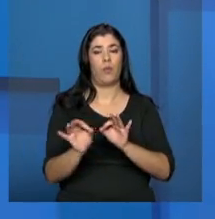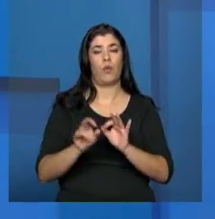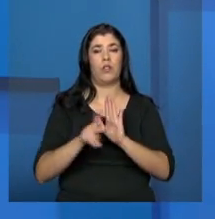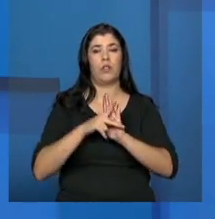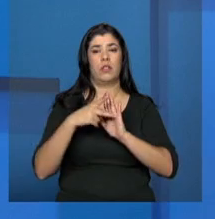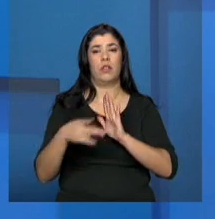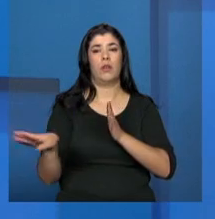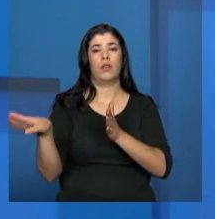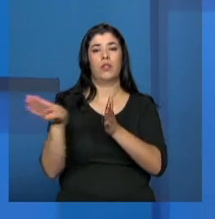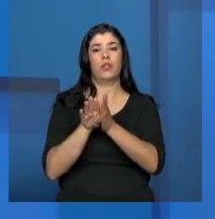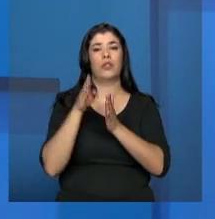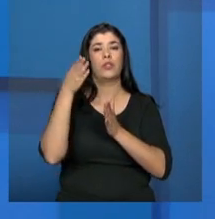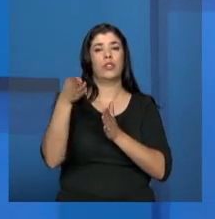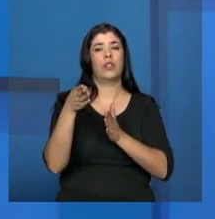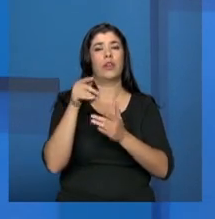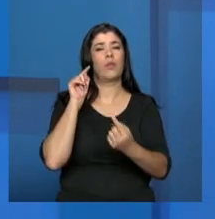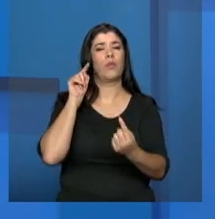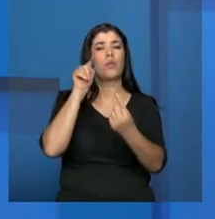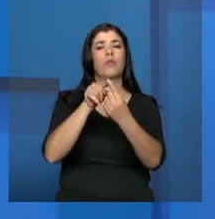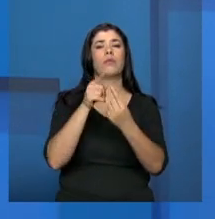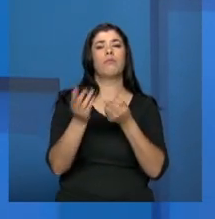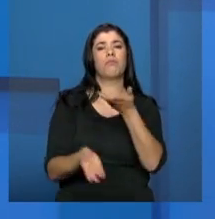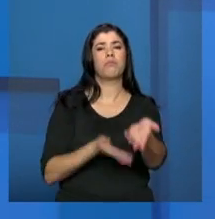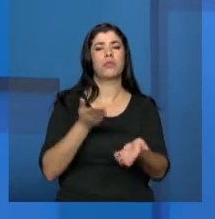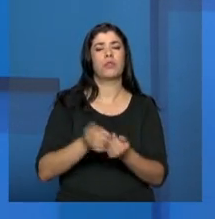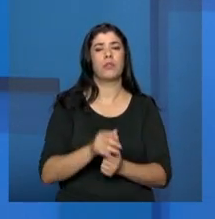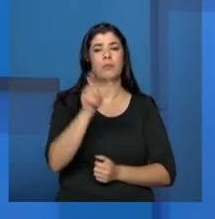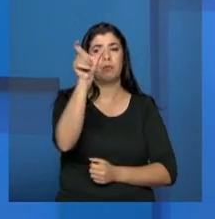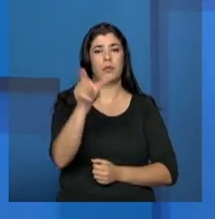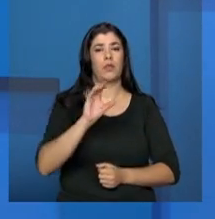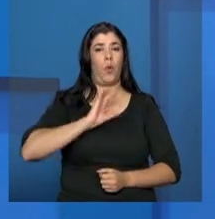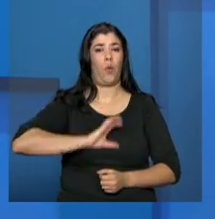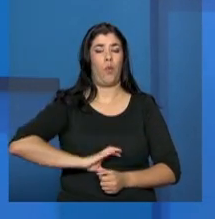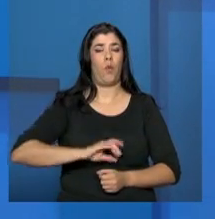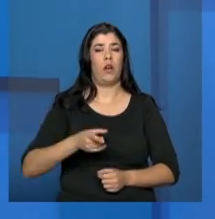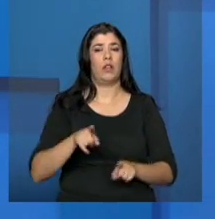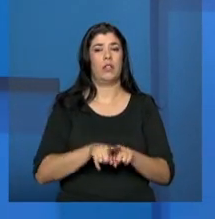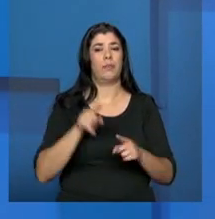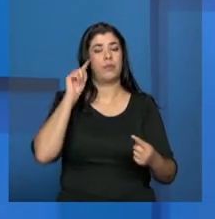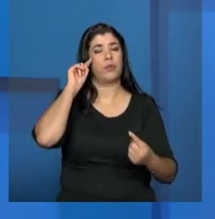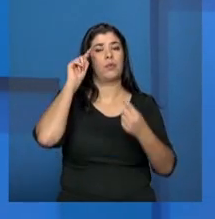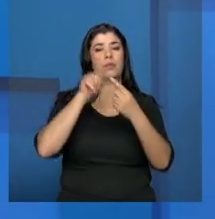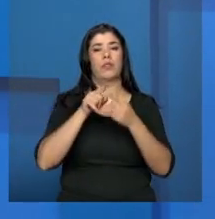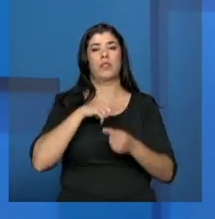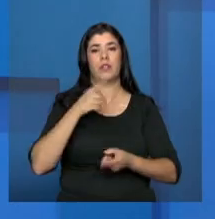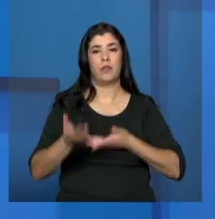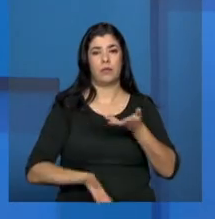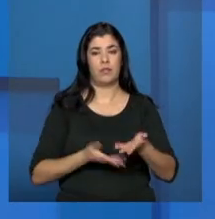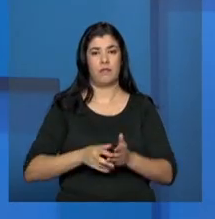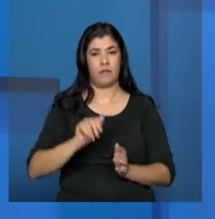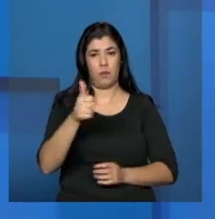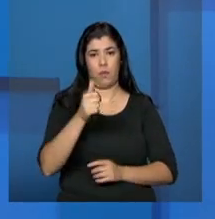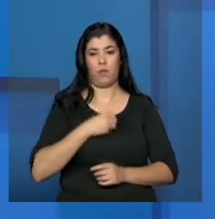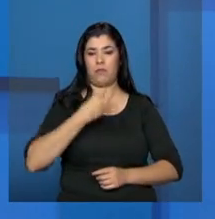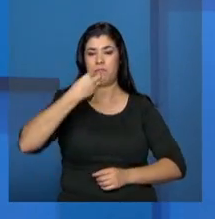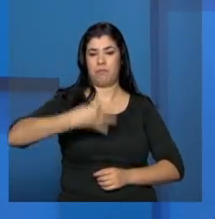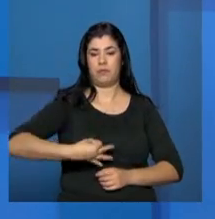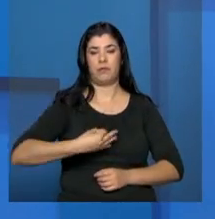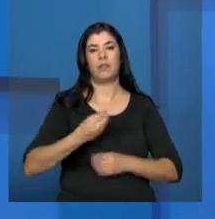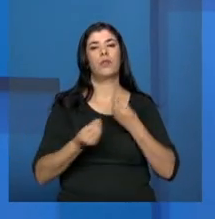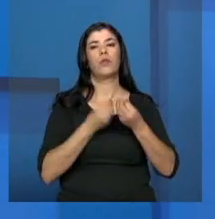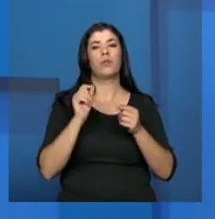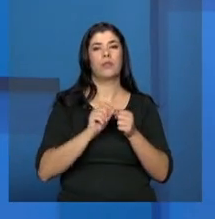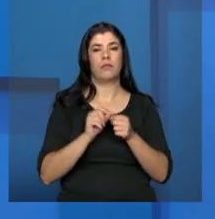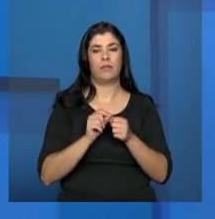chegada até o usuário, mas também uma perspectiva importante de ter serviço qualificado. O que é um serviço qualificado? É